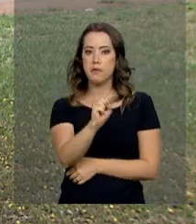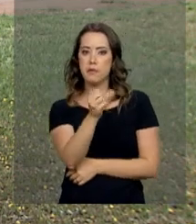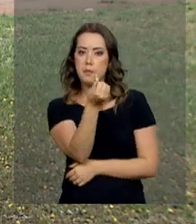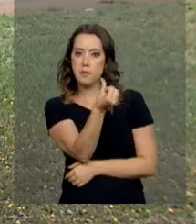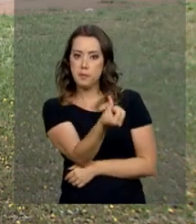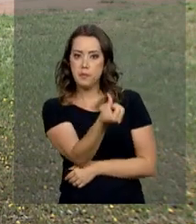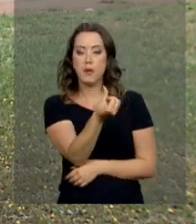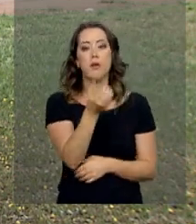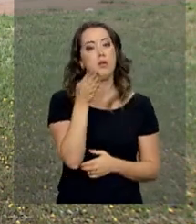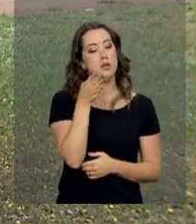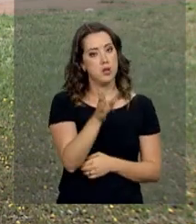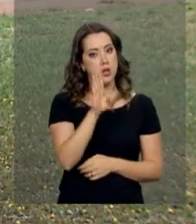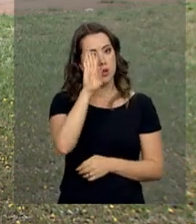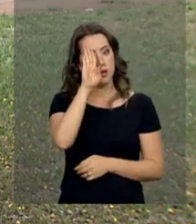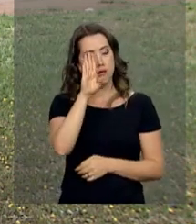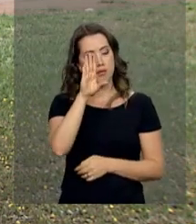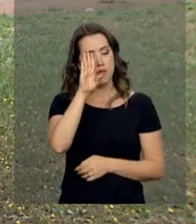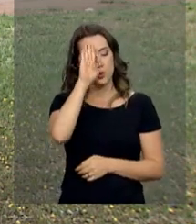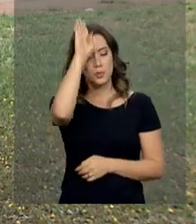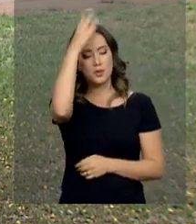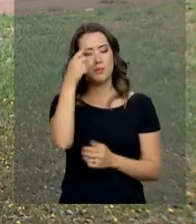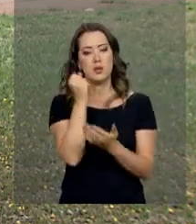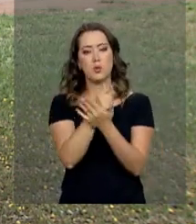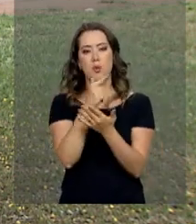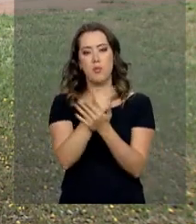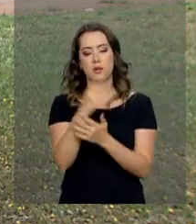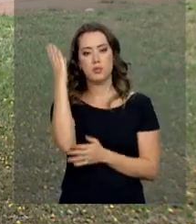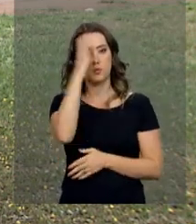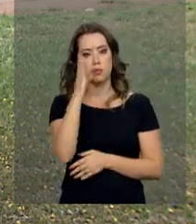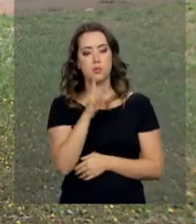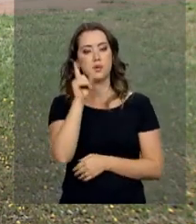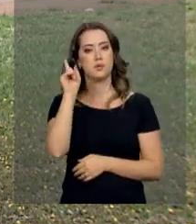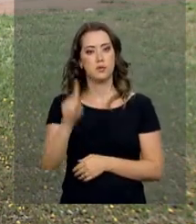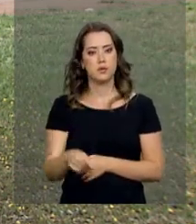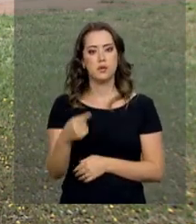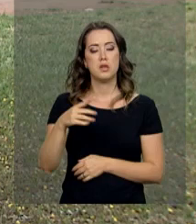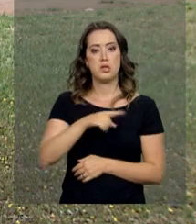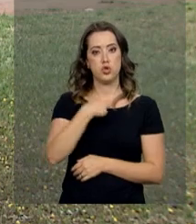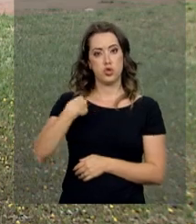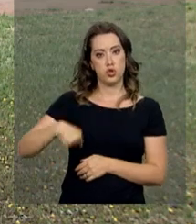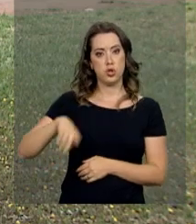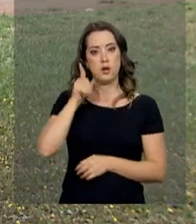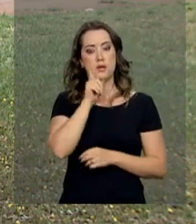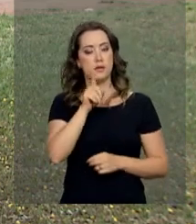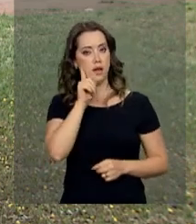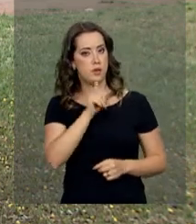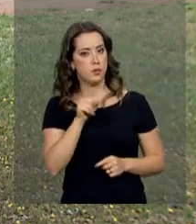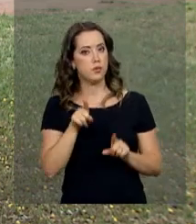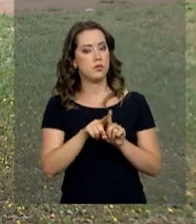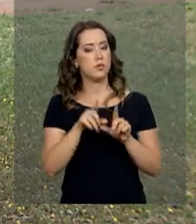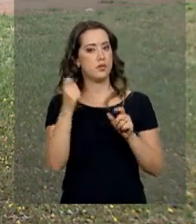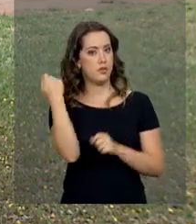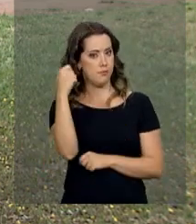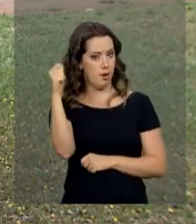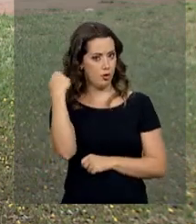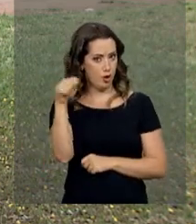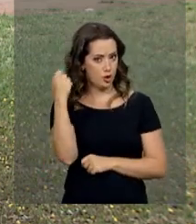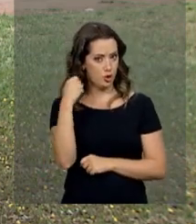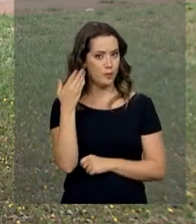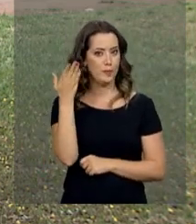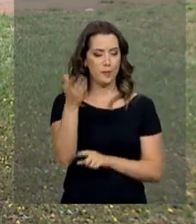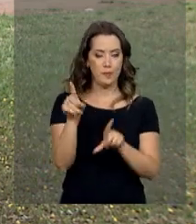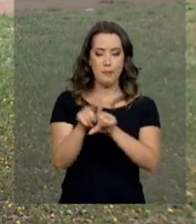E os principais compradores dos produtos nacionais no período foram China, Estados Unidos e Argentina. No